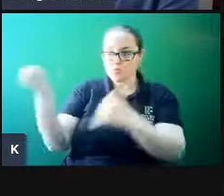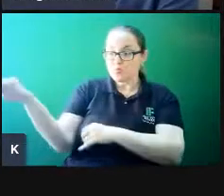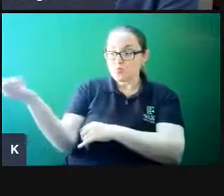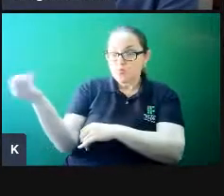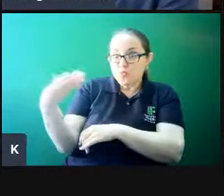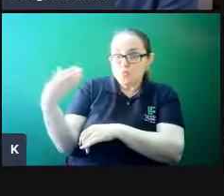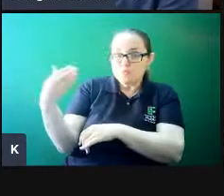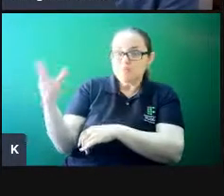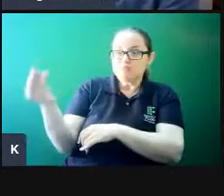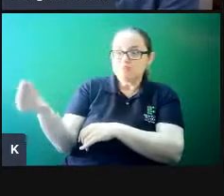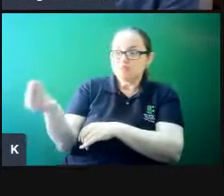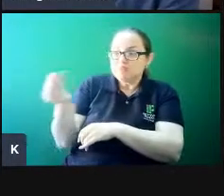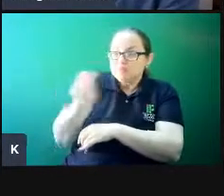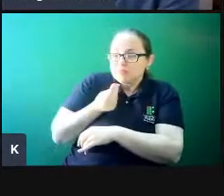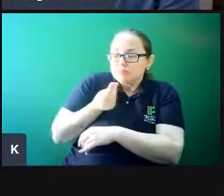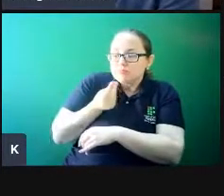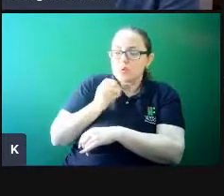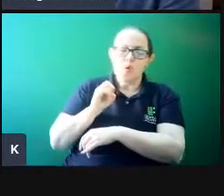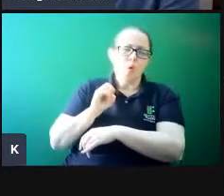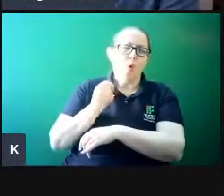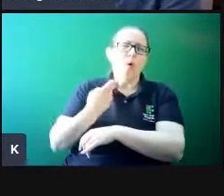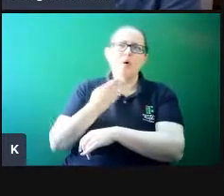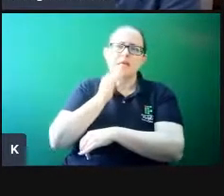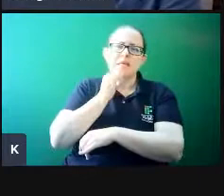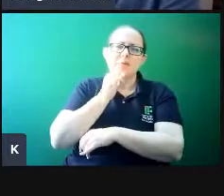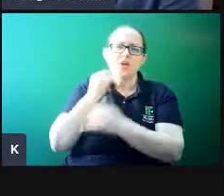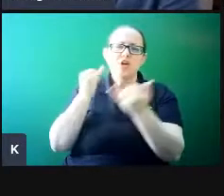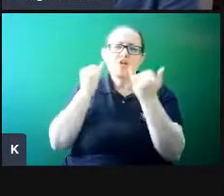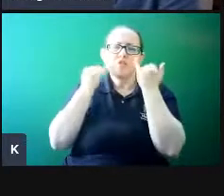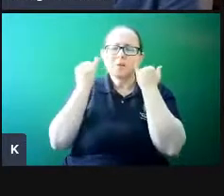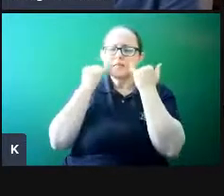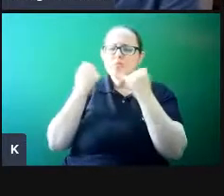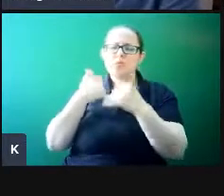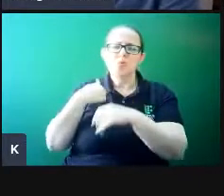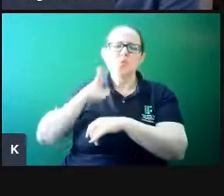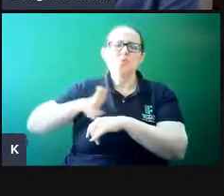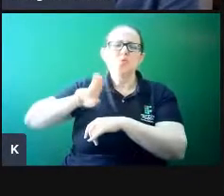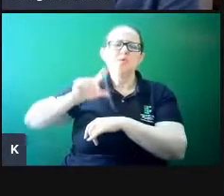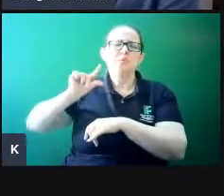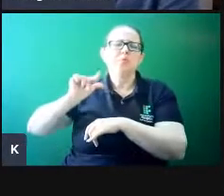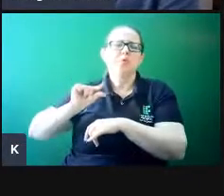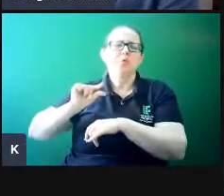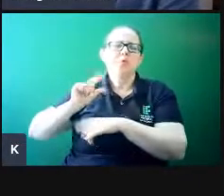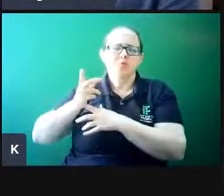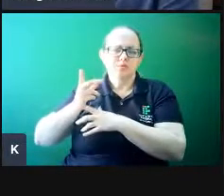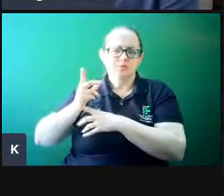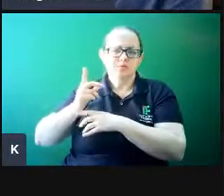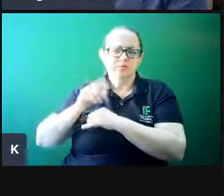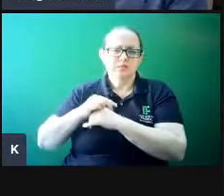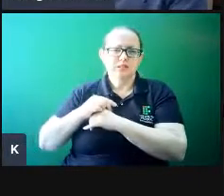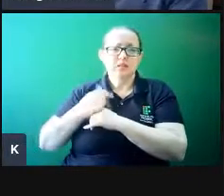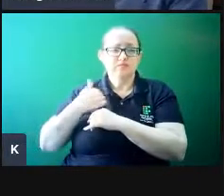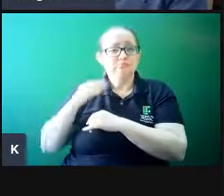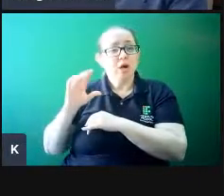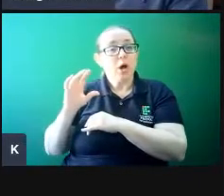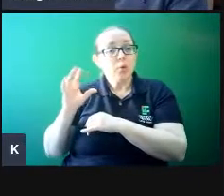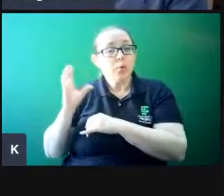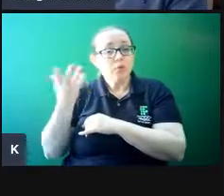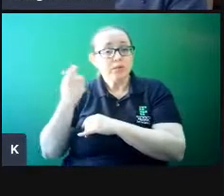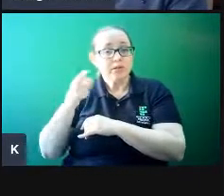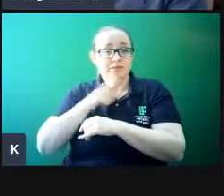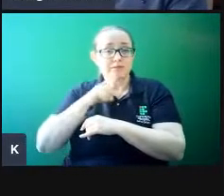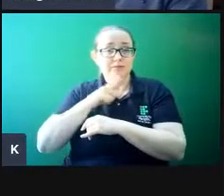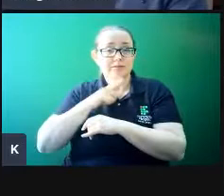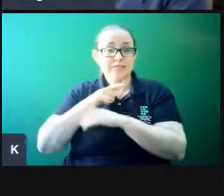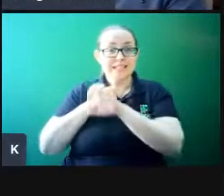ou uma informação que a gente usou pouco, alguma coisa que a gente aprendeu que a gente usou pouco. Acontece isso que está aí no